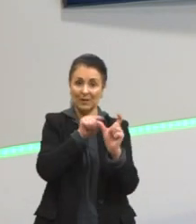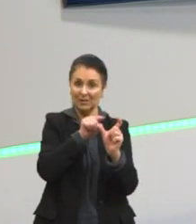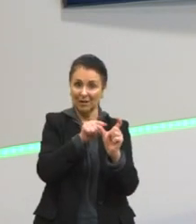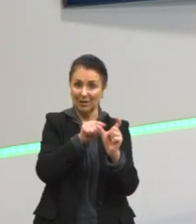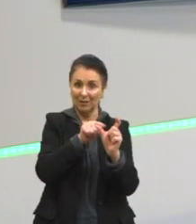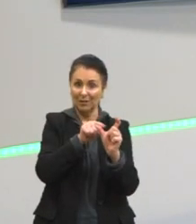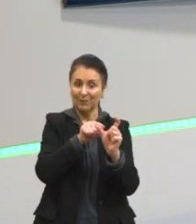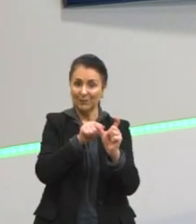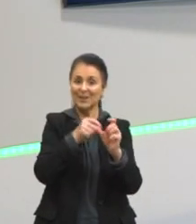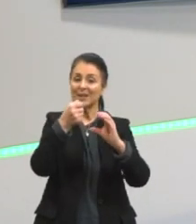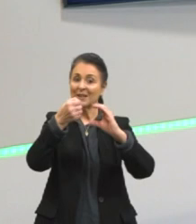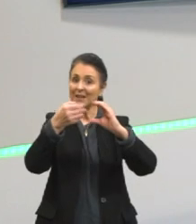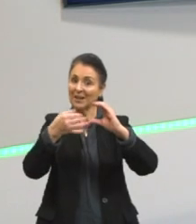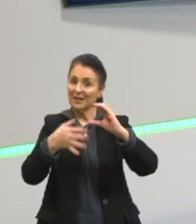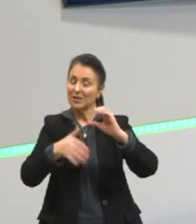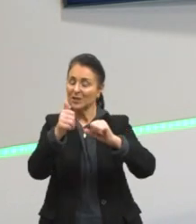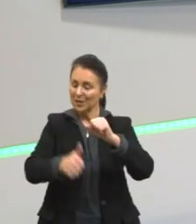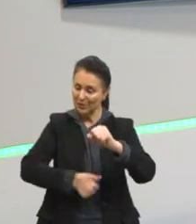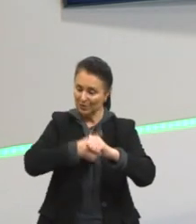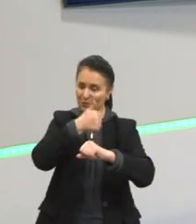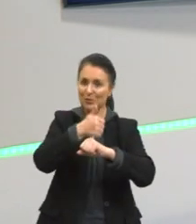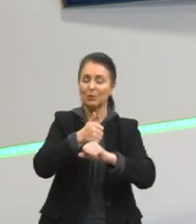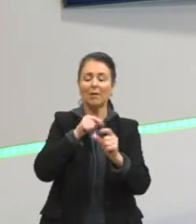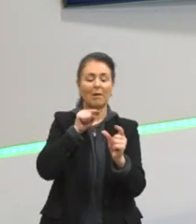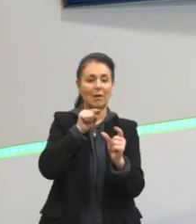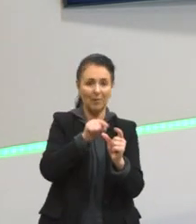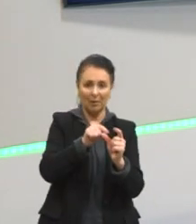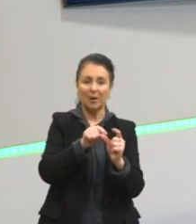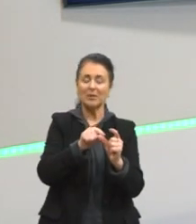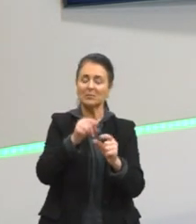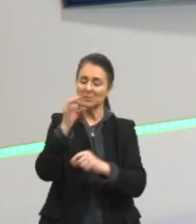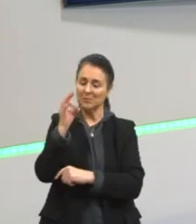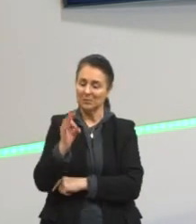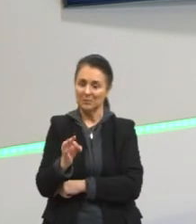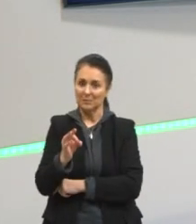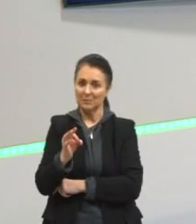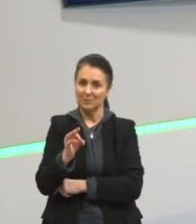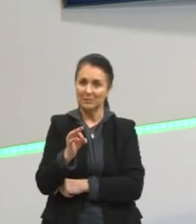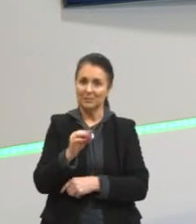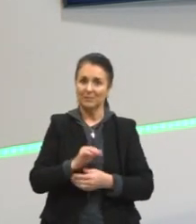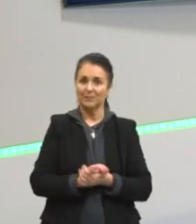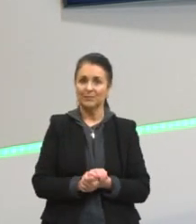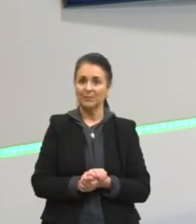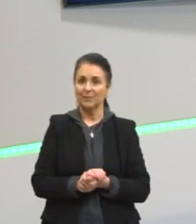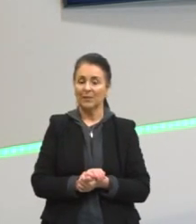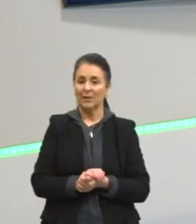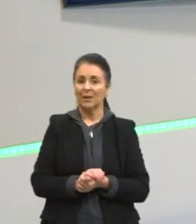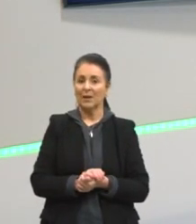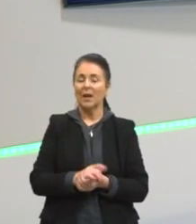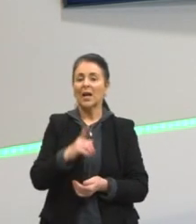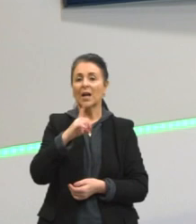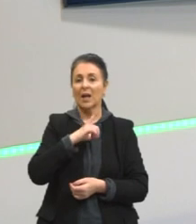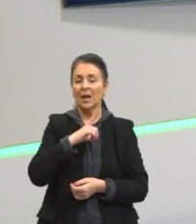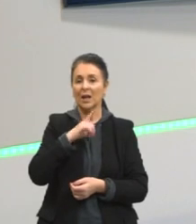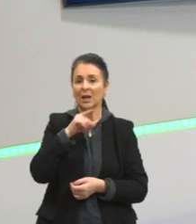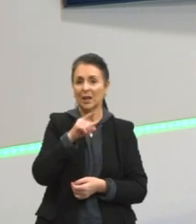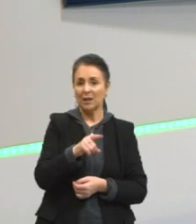característica do ser para substituir a palavra de fato. E aqui a gente tem,